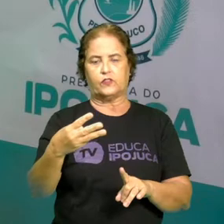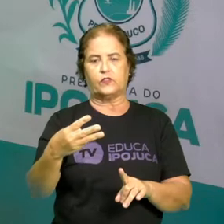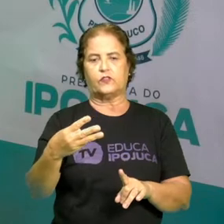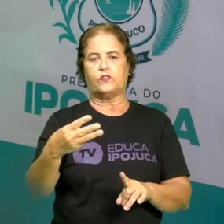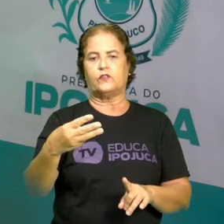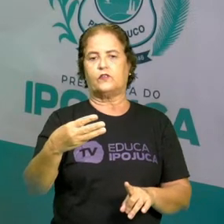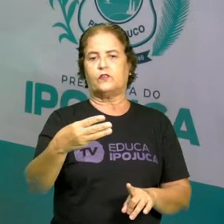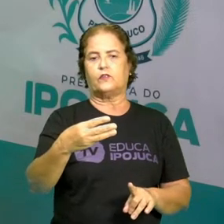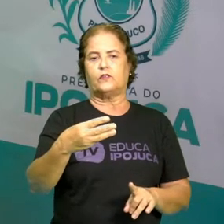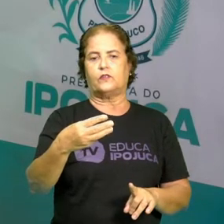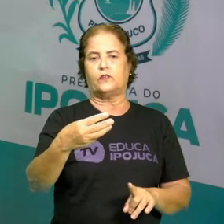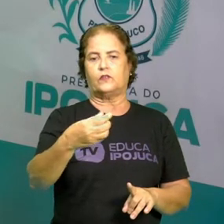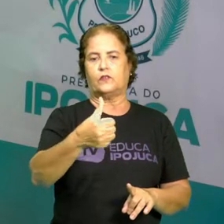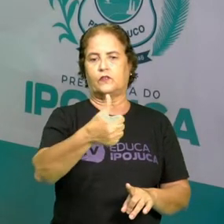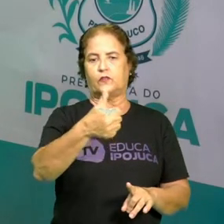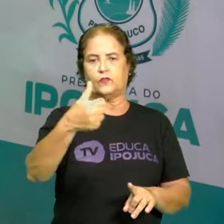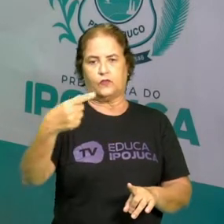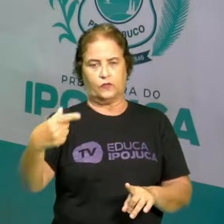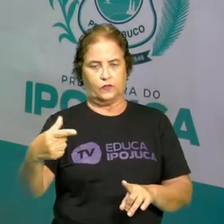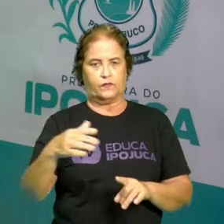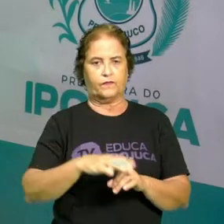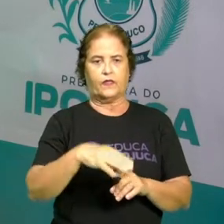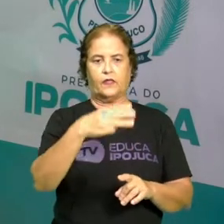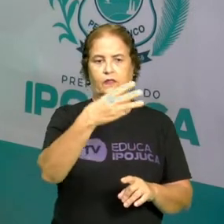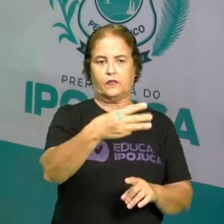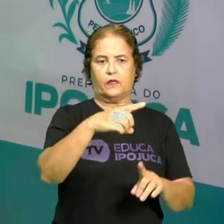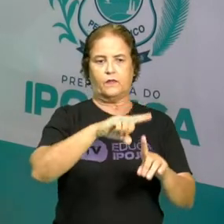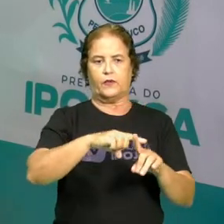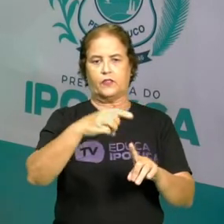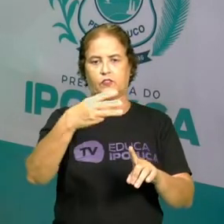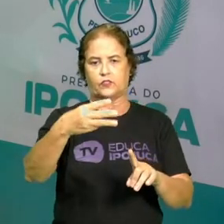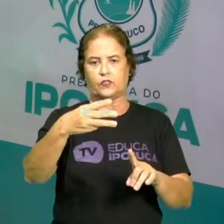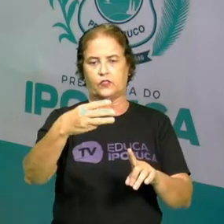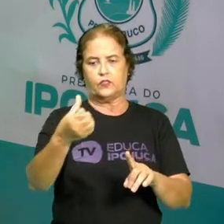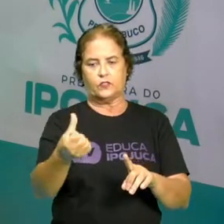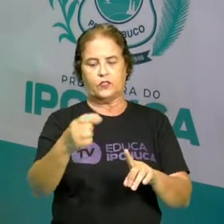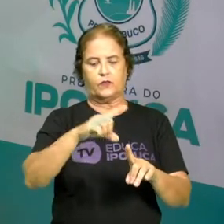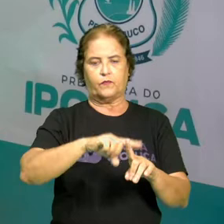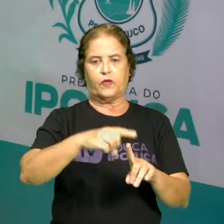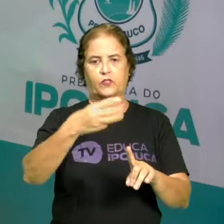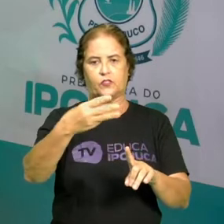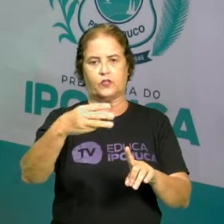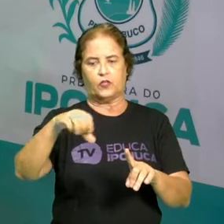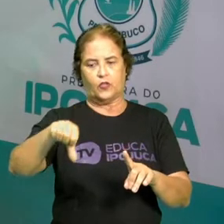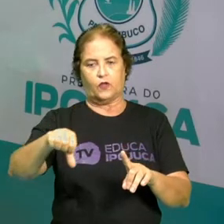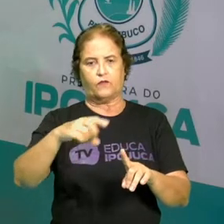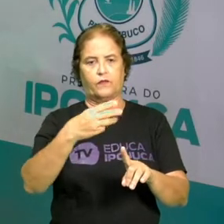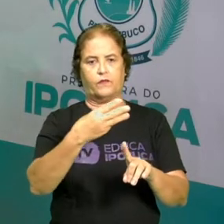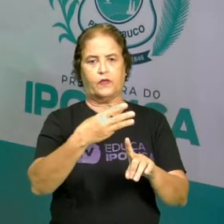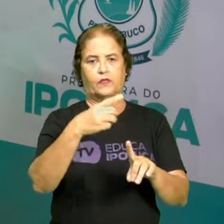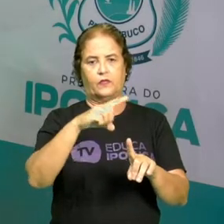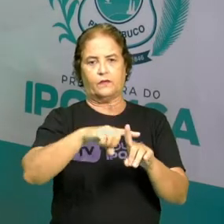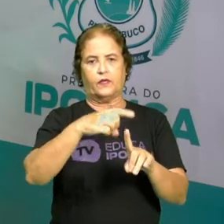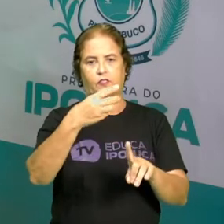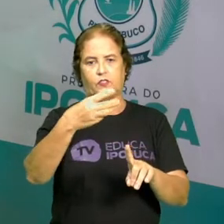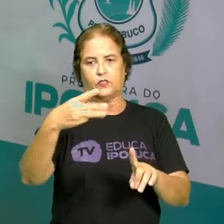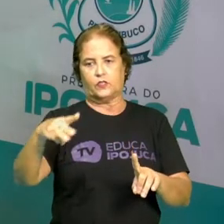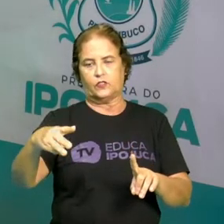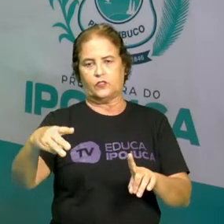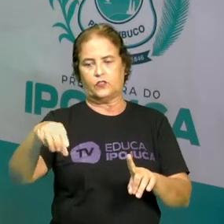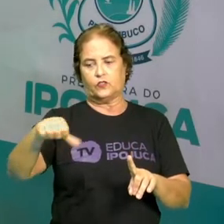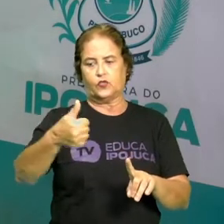11, 12. Portanto, 3 mais 3, 6, com mais 3, 9, com mais 3, 12.